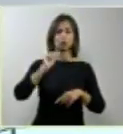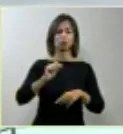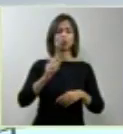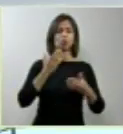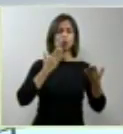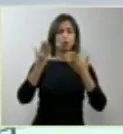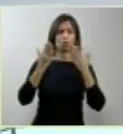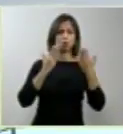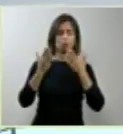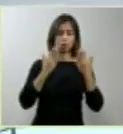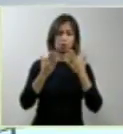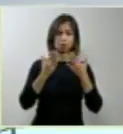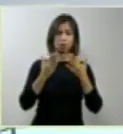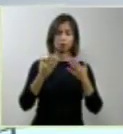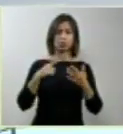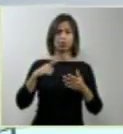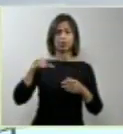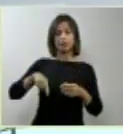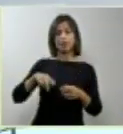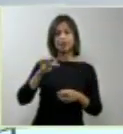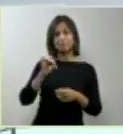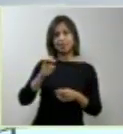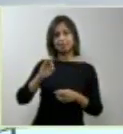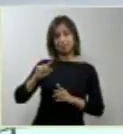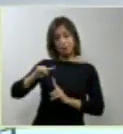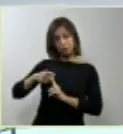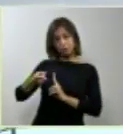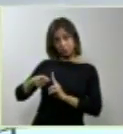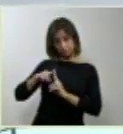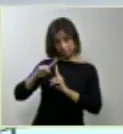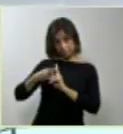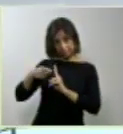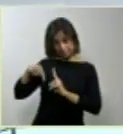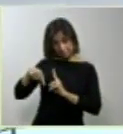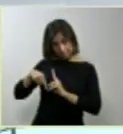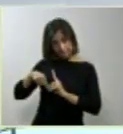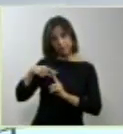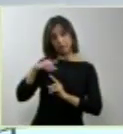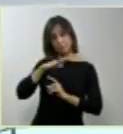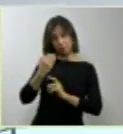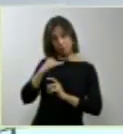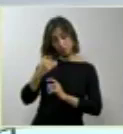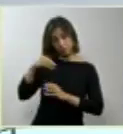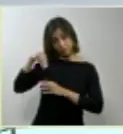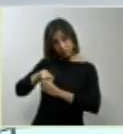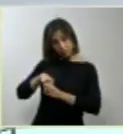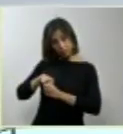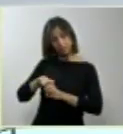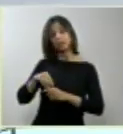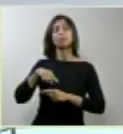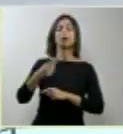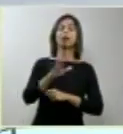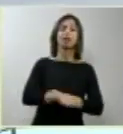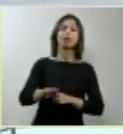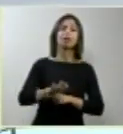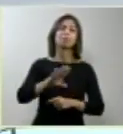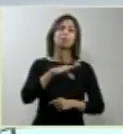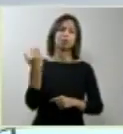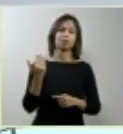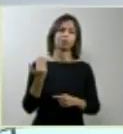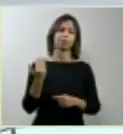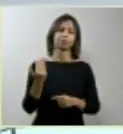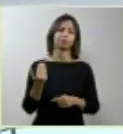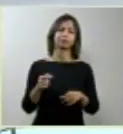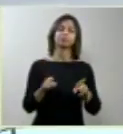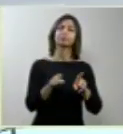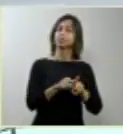em Portugal. É altíssima. A nossa mortalidade materna é 30 vezes maior do que a